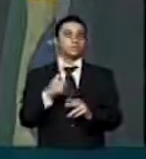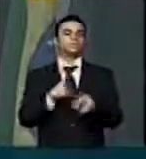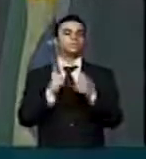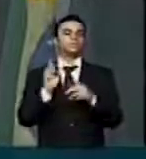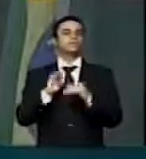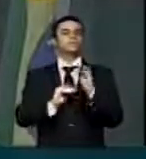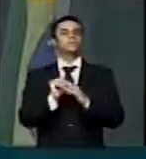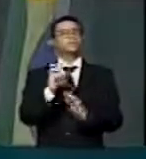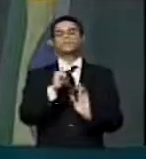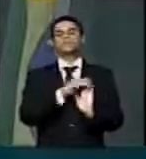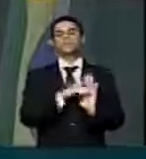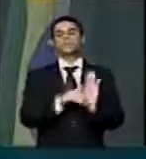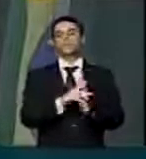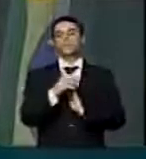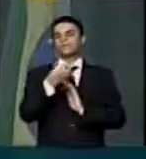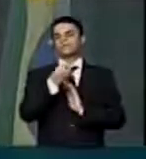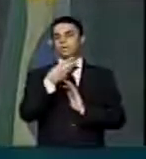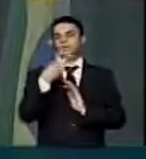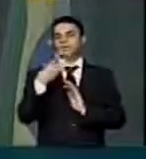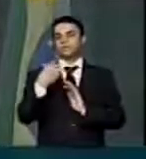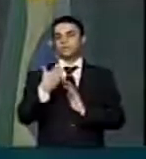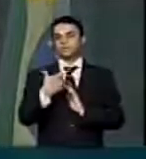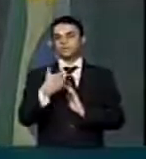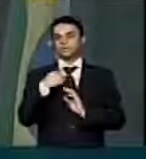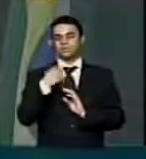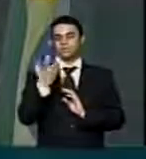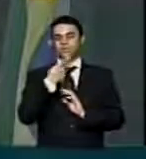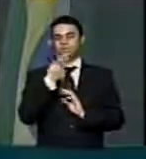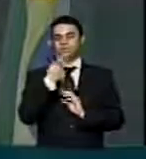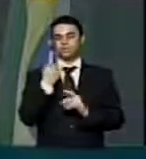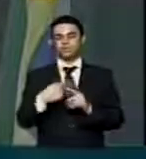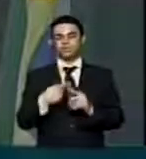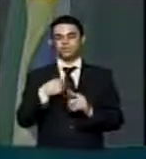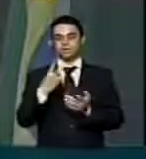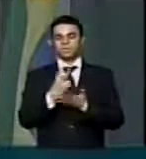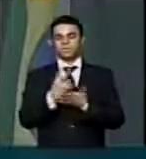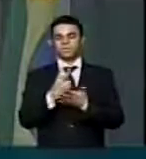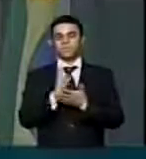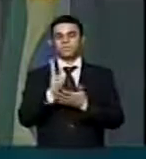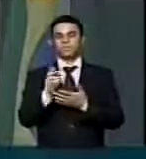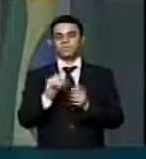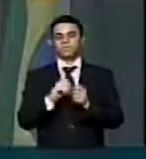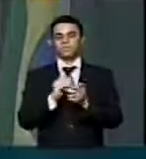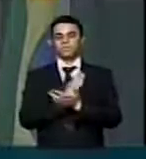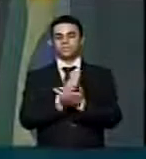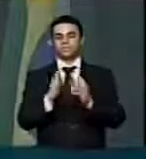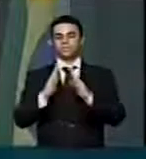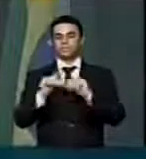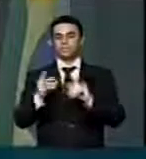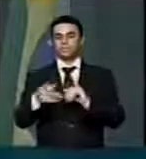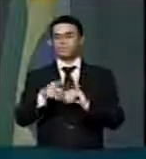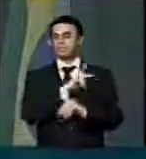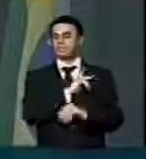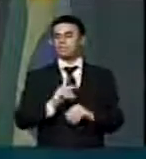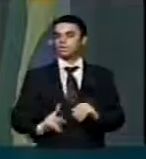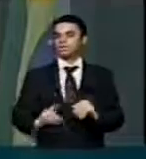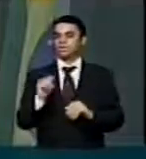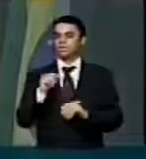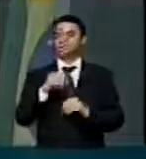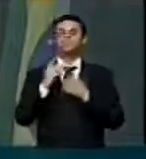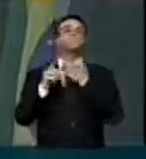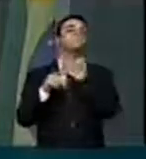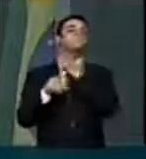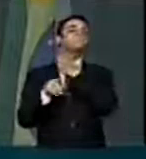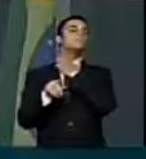provisória 632, eu quero destacar aqui que eu mesmo fiz um recurso à presidência da Casa, outros colegas fizeram